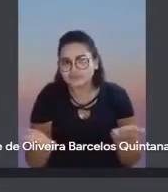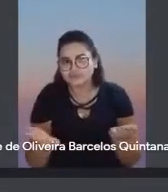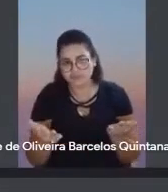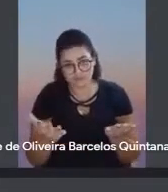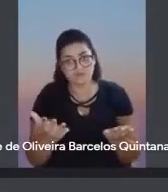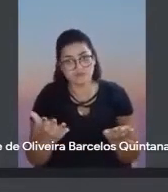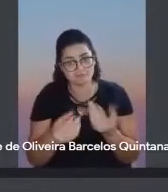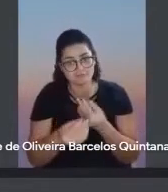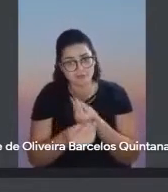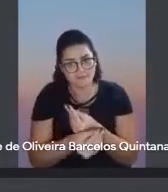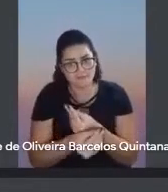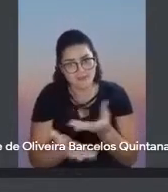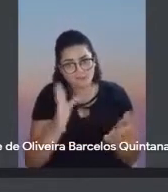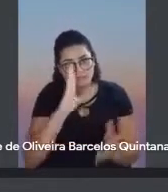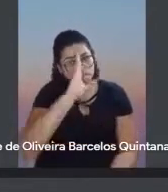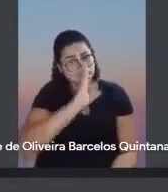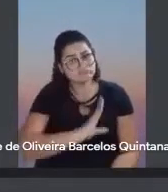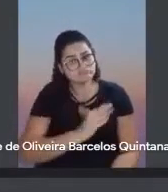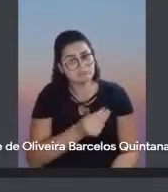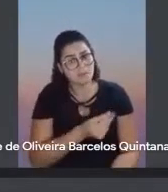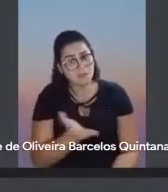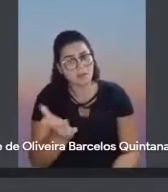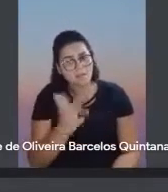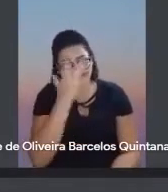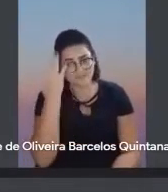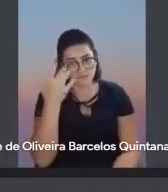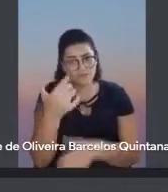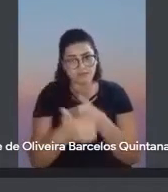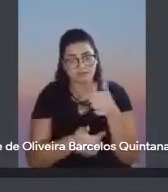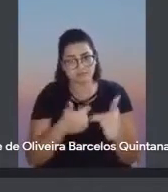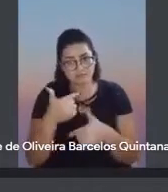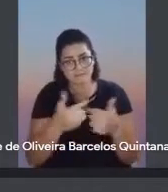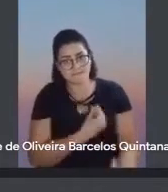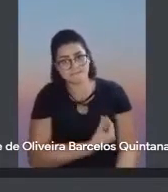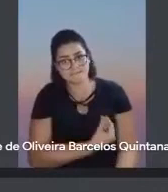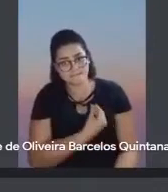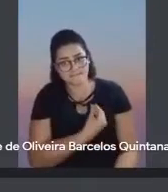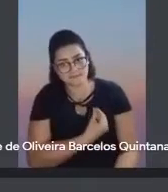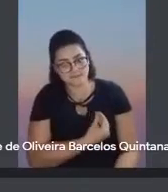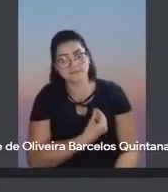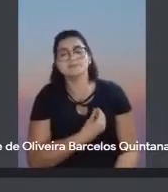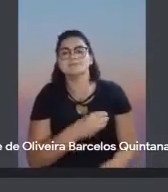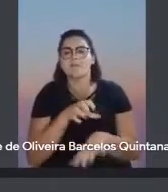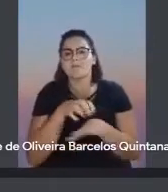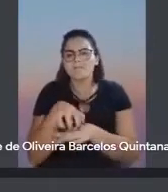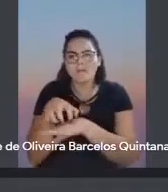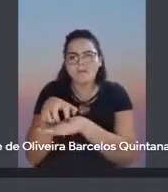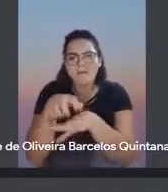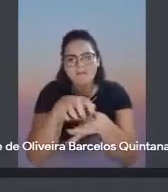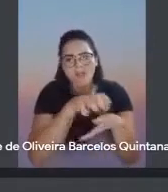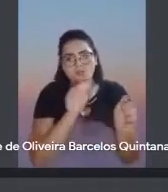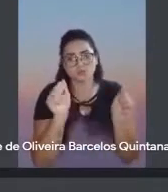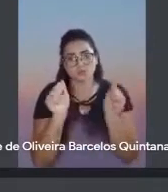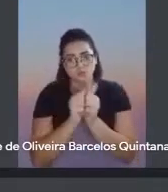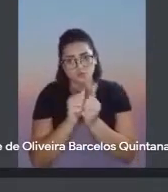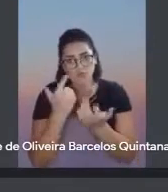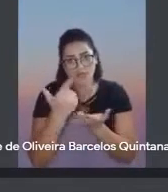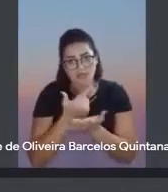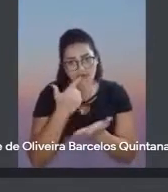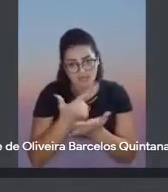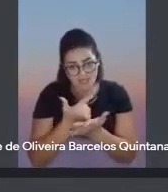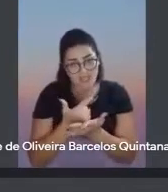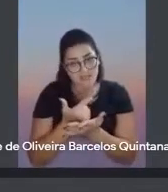livros gratuitamente para as pessoas que participavam das caravanas, junto com o livro Os Sertões.